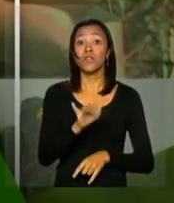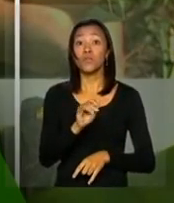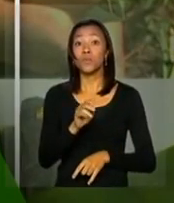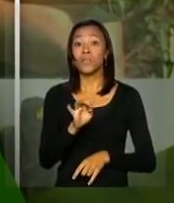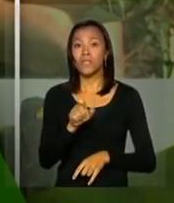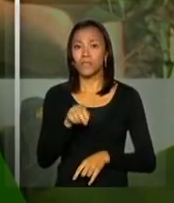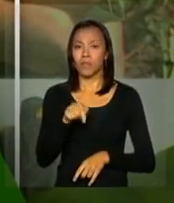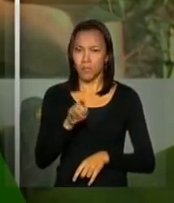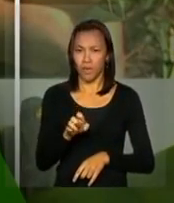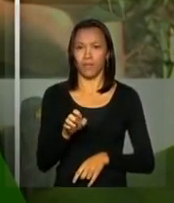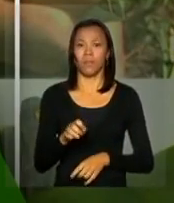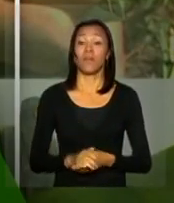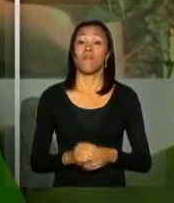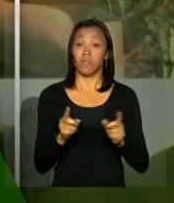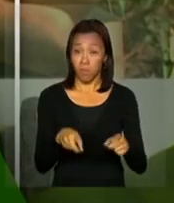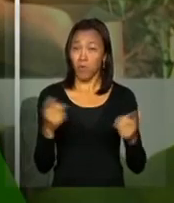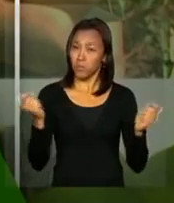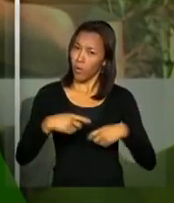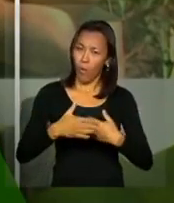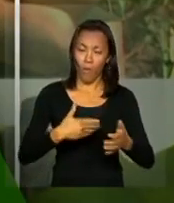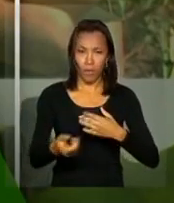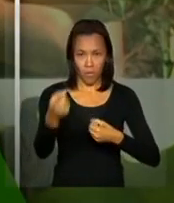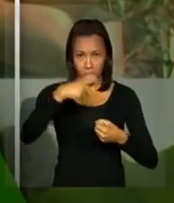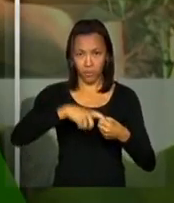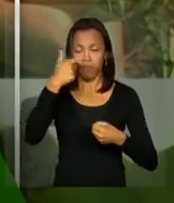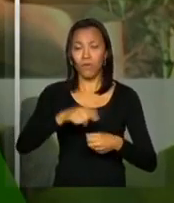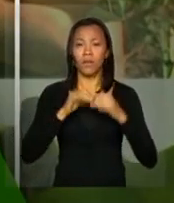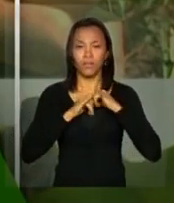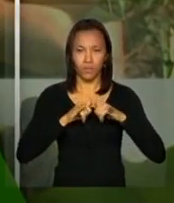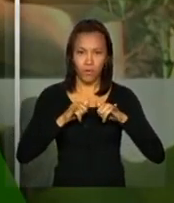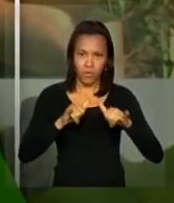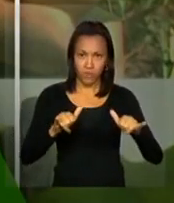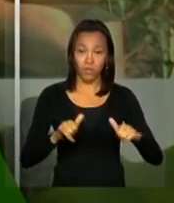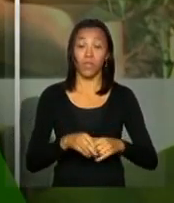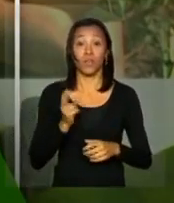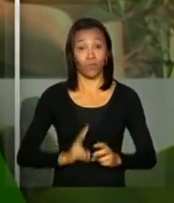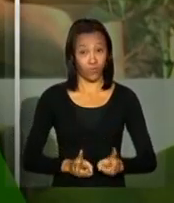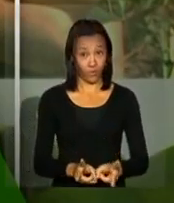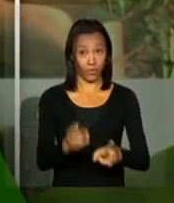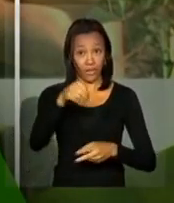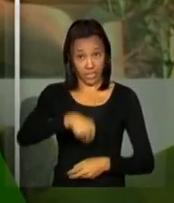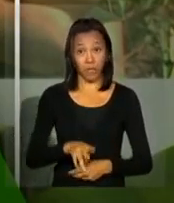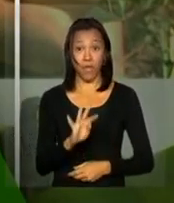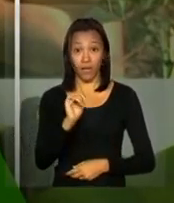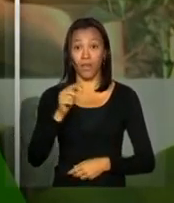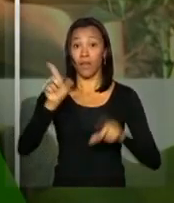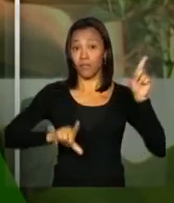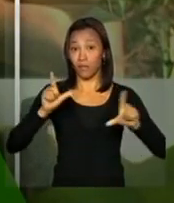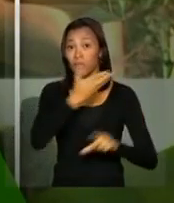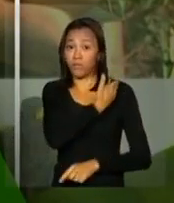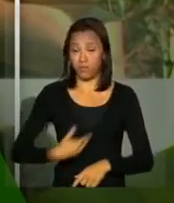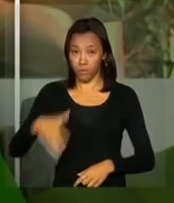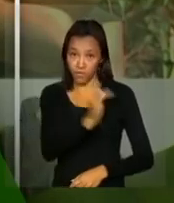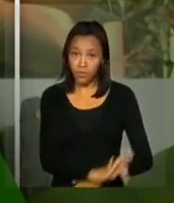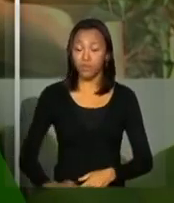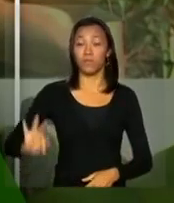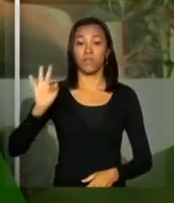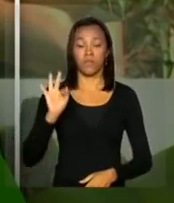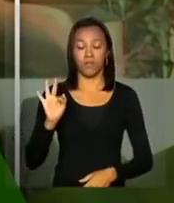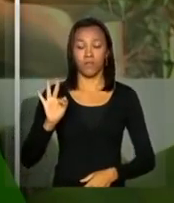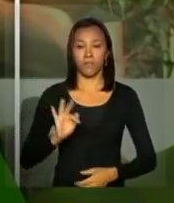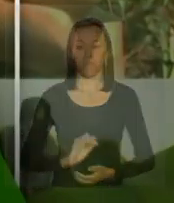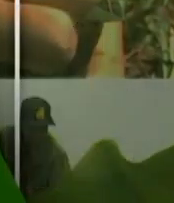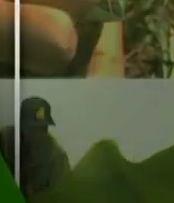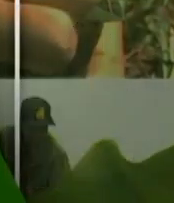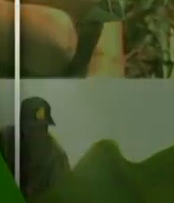.br tvnbr. E nós podemos voltar a qualquer momento com outras informações. Continue na NBR, a TV do Governo